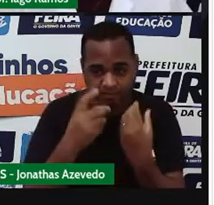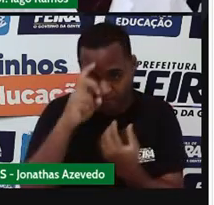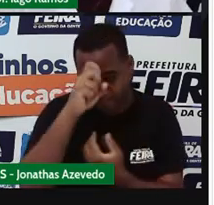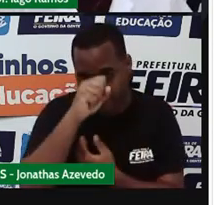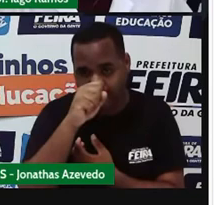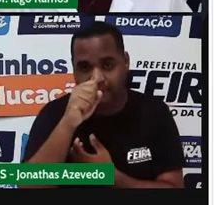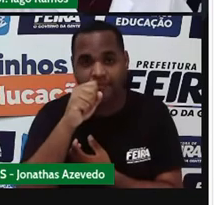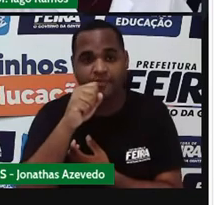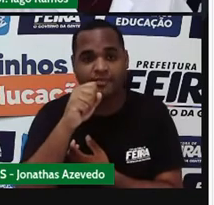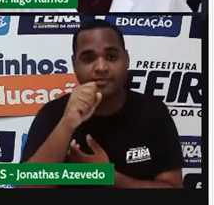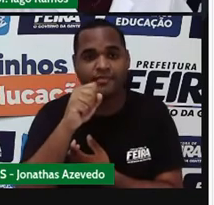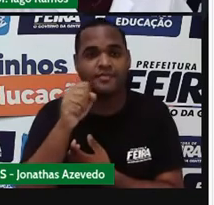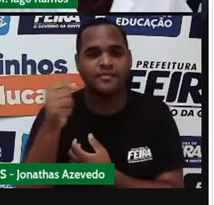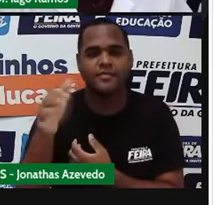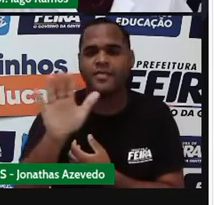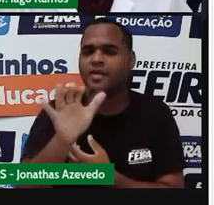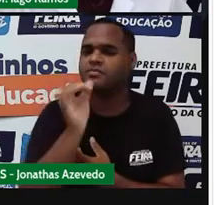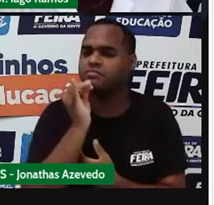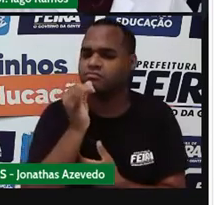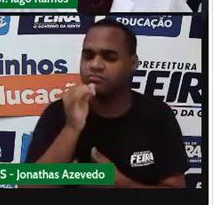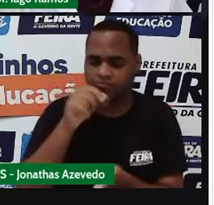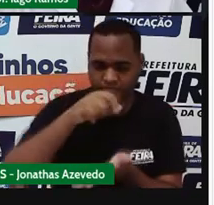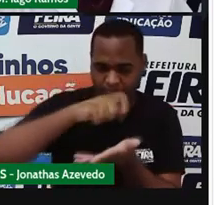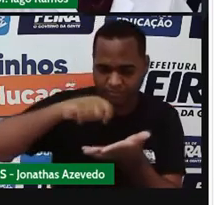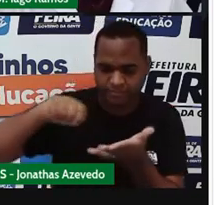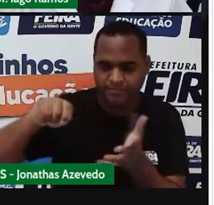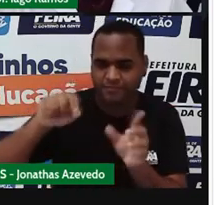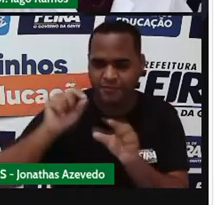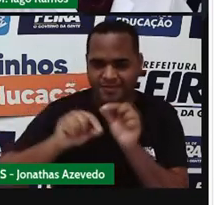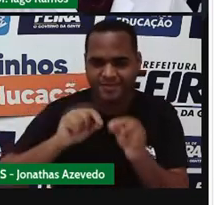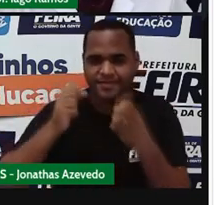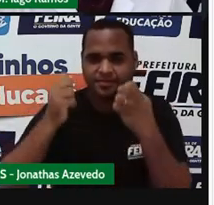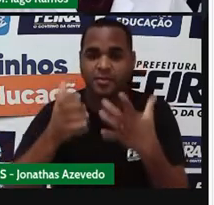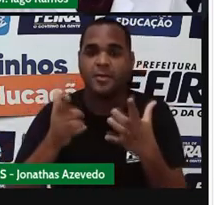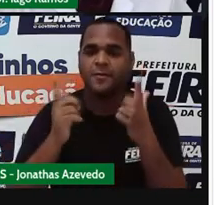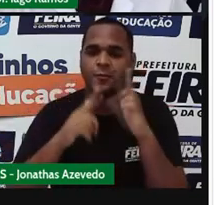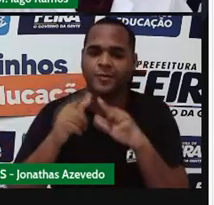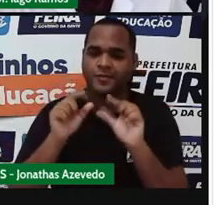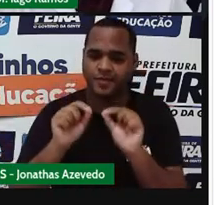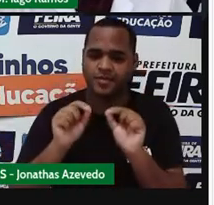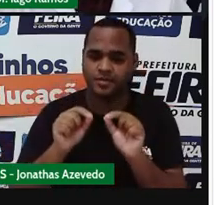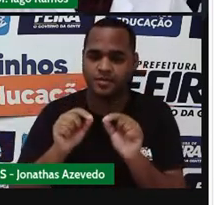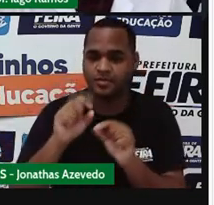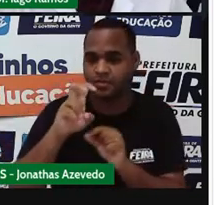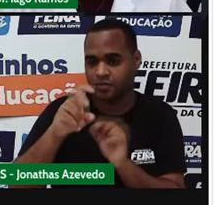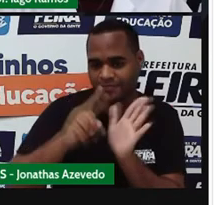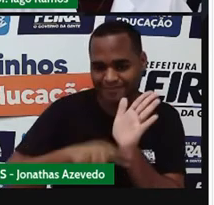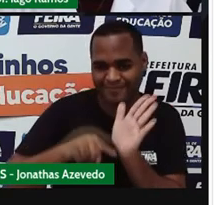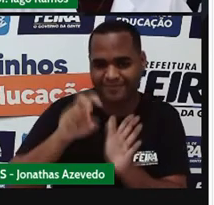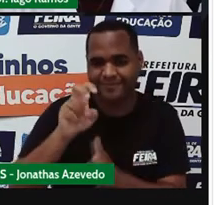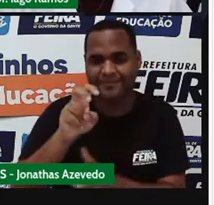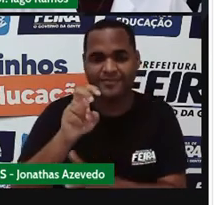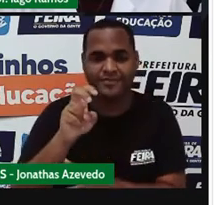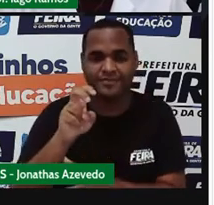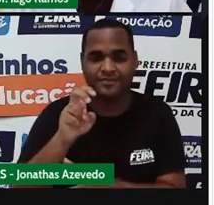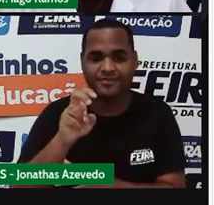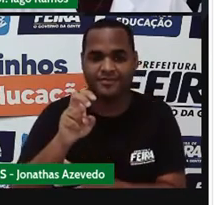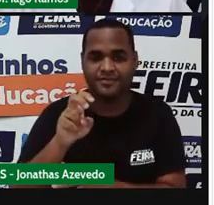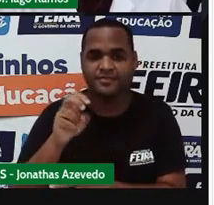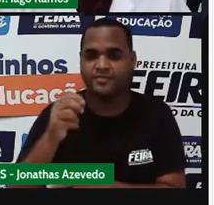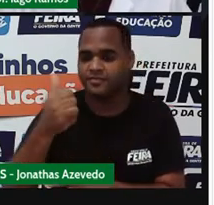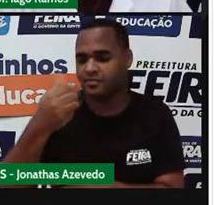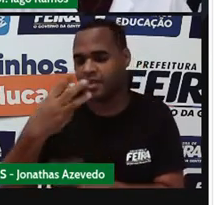Só que quando eu escrevo isso, quando eu escrevi isso, eu consigo fazer aqui, ó, 5 menos 5 e eu consigo fazer